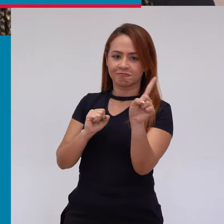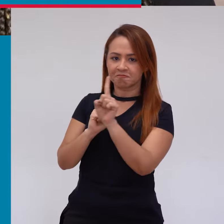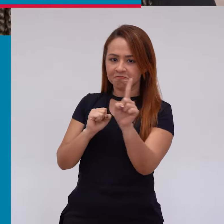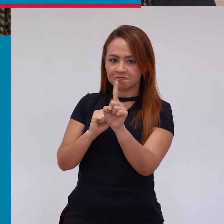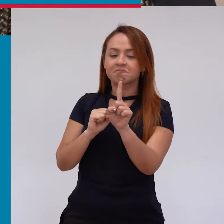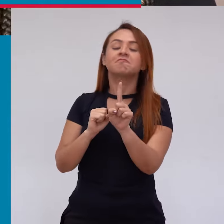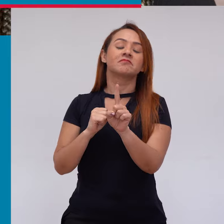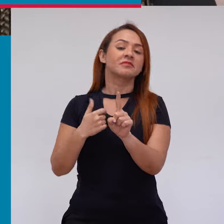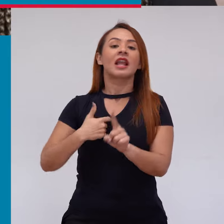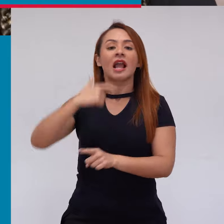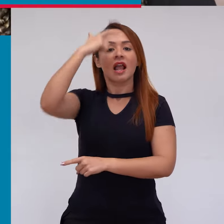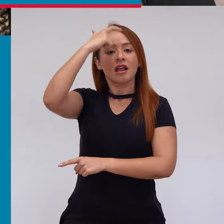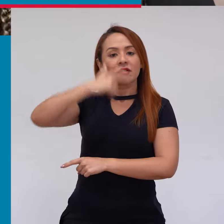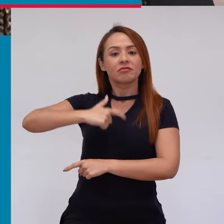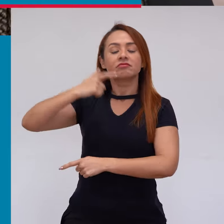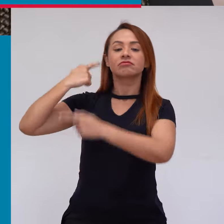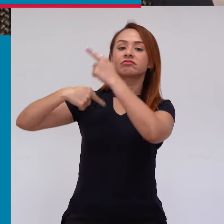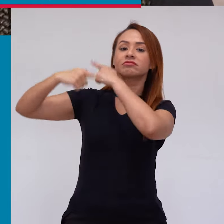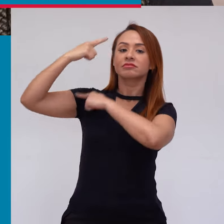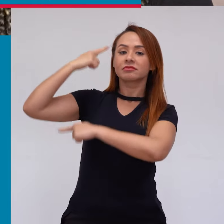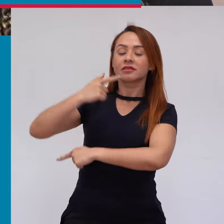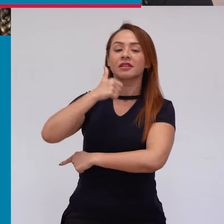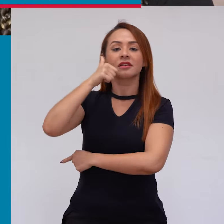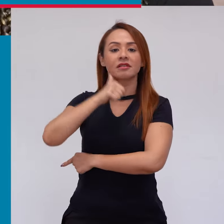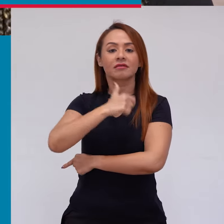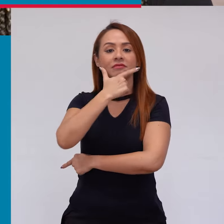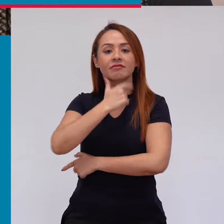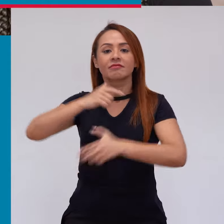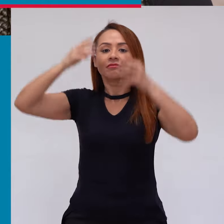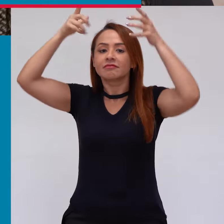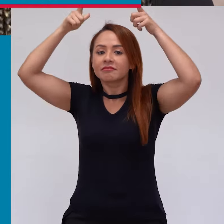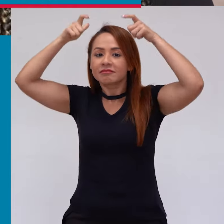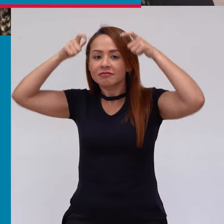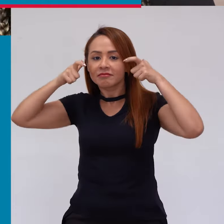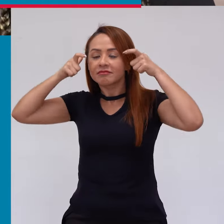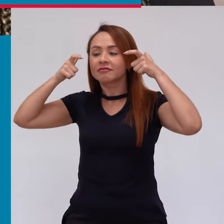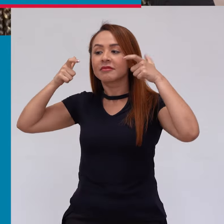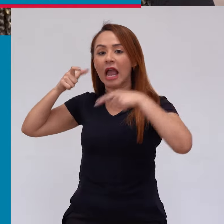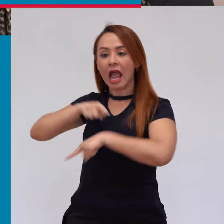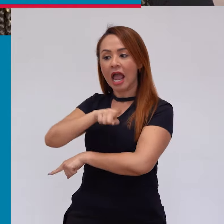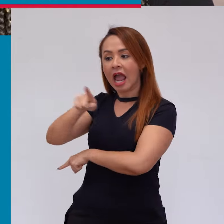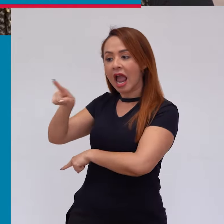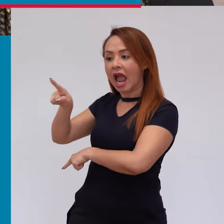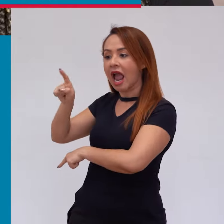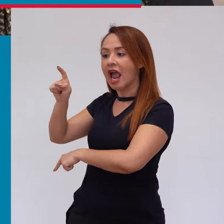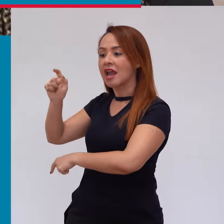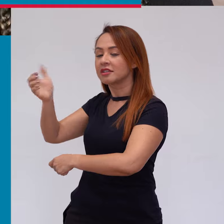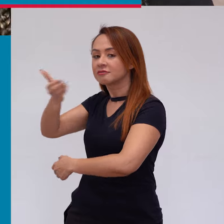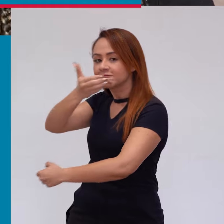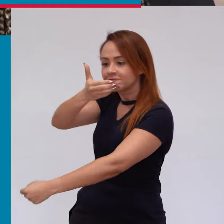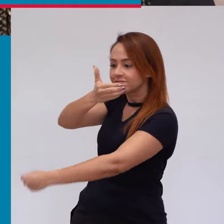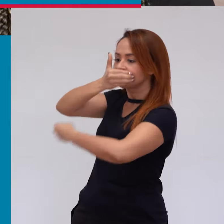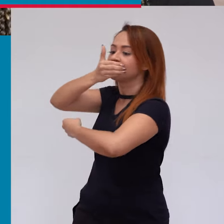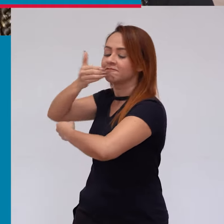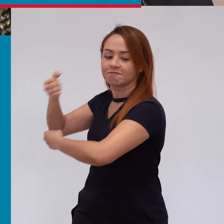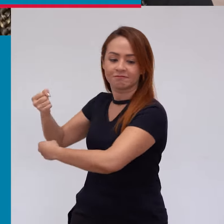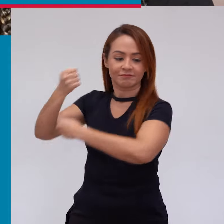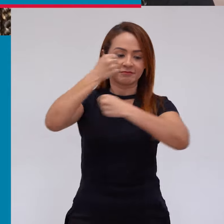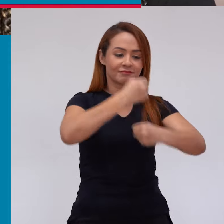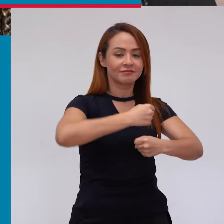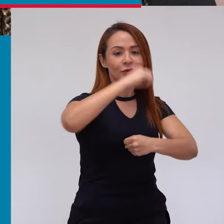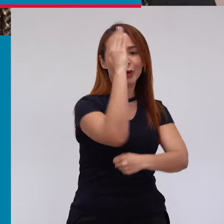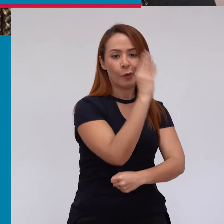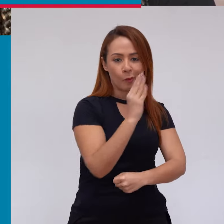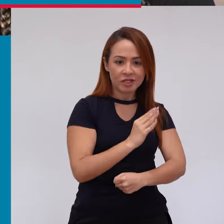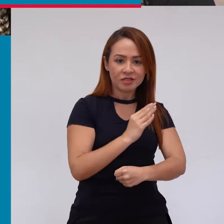reis e rainhas que foram sequestrados na África e reinventaram esse país, construíram debaixo de muito sangue, muito suor,